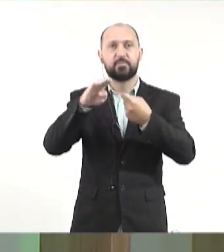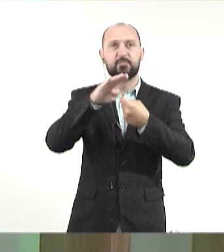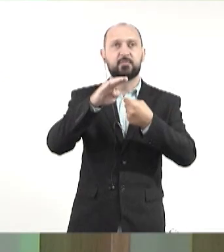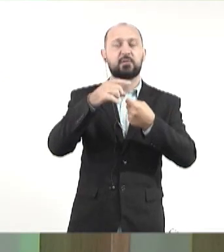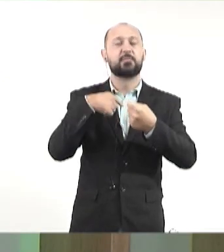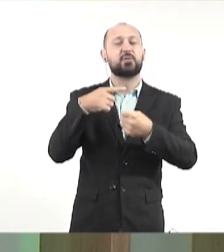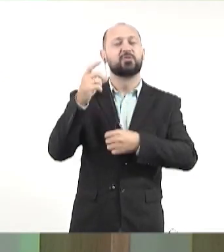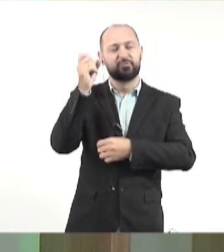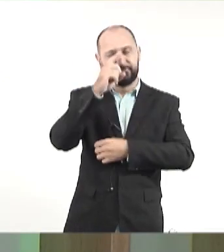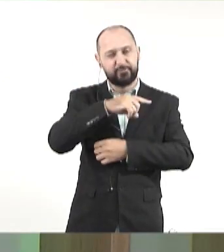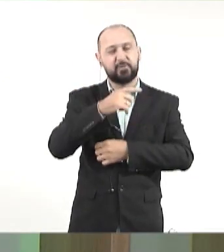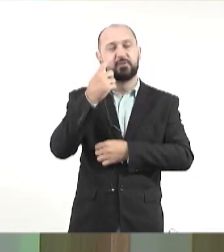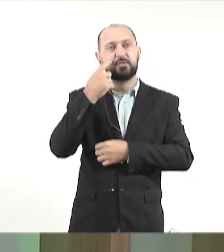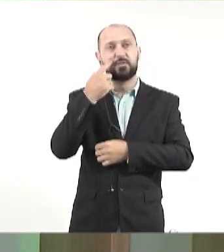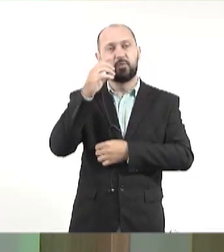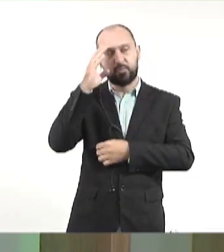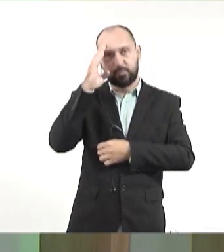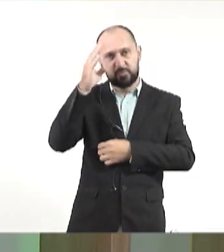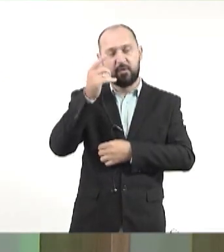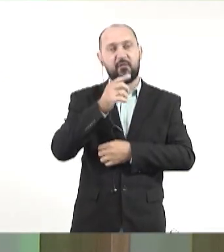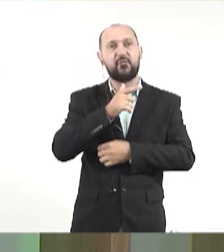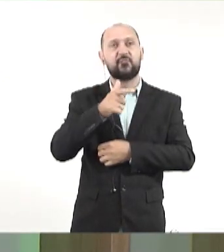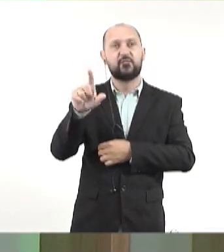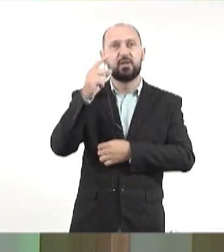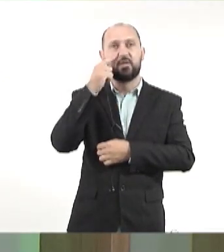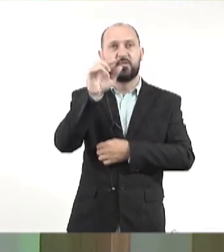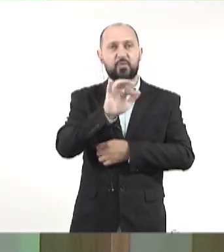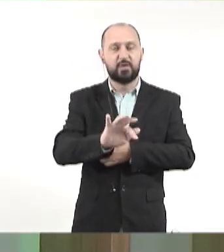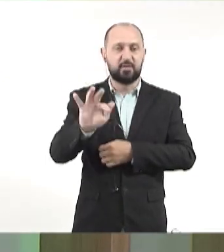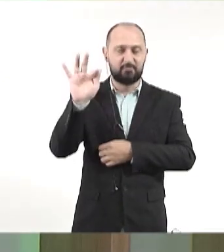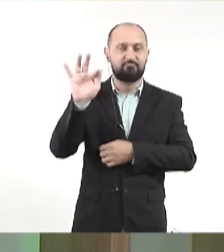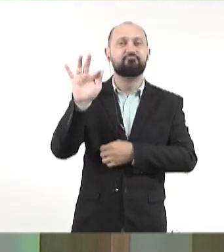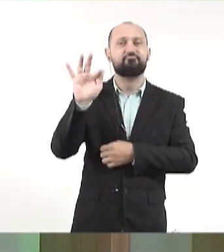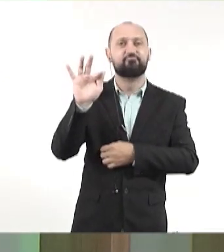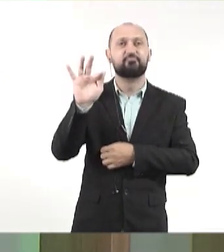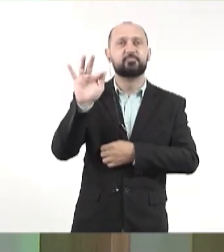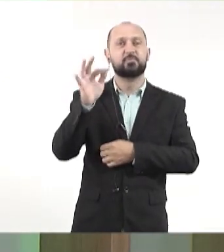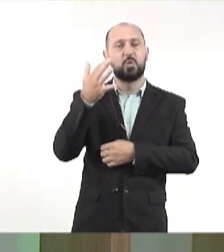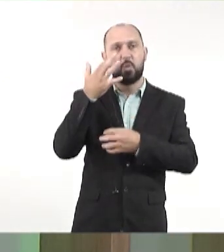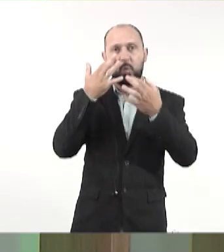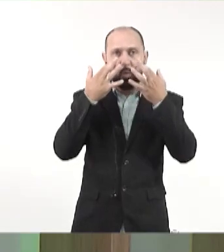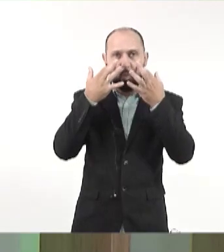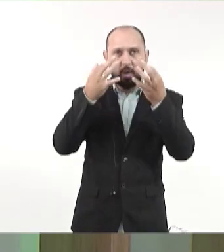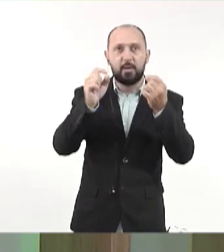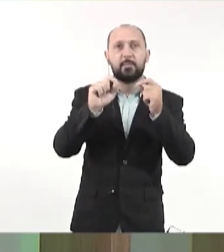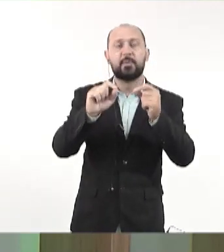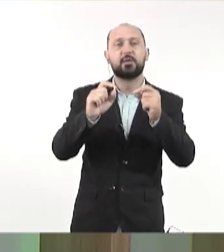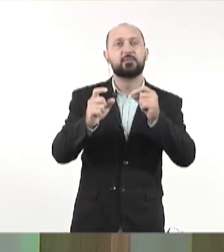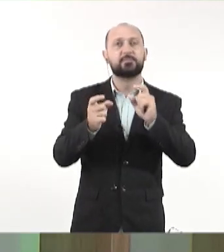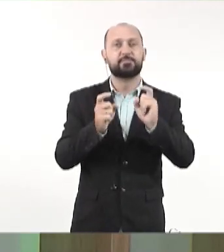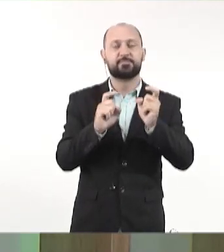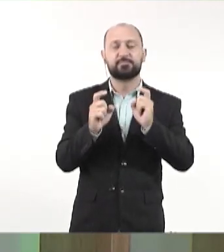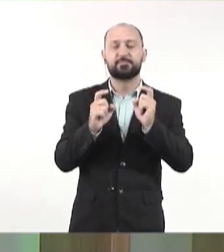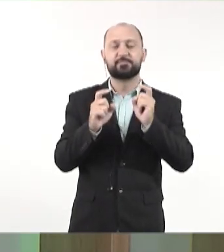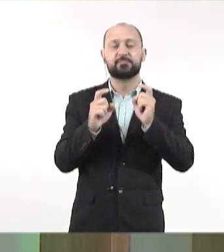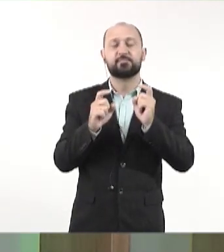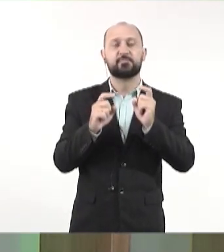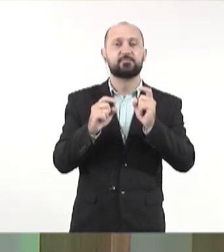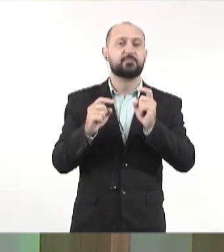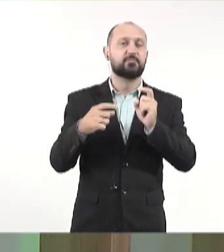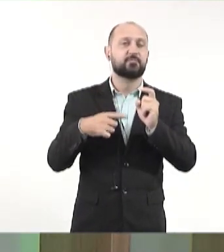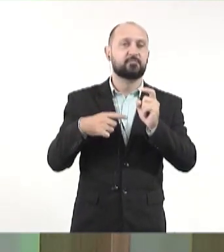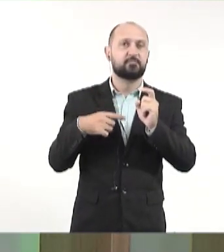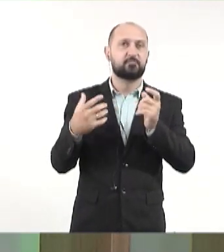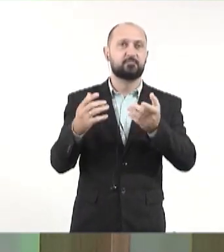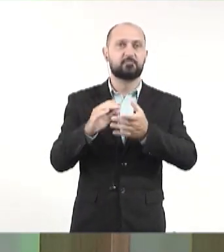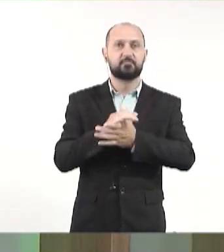para nós é muito caro, é um outro princípio, o princípio federativo, então um olhar atento para que nas regulamentações a